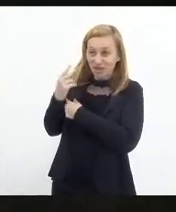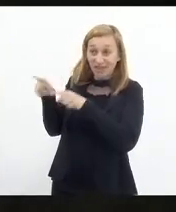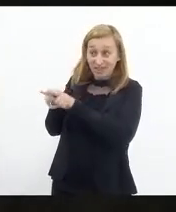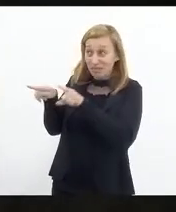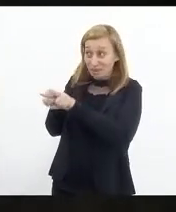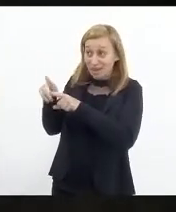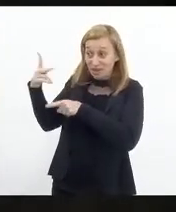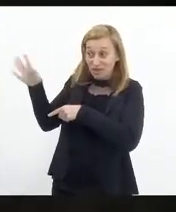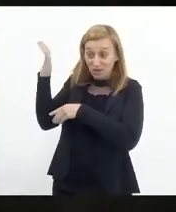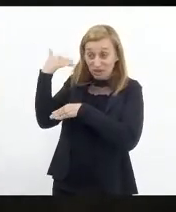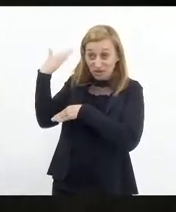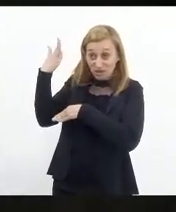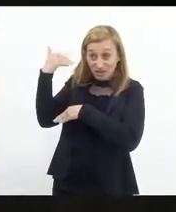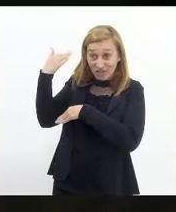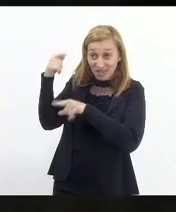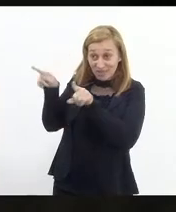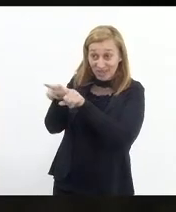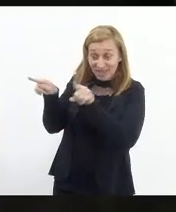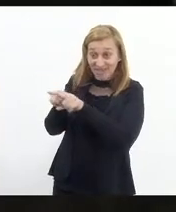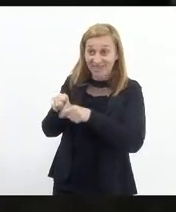aí. Vocês vão ter que me emprestar.